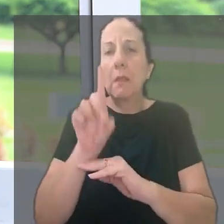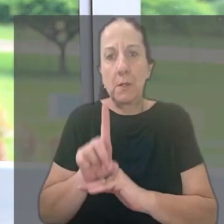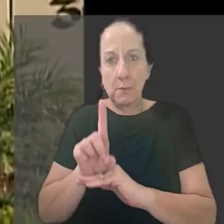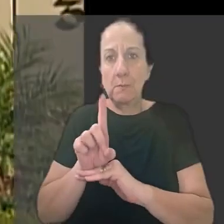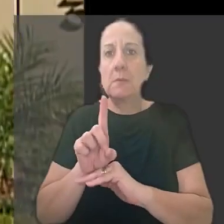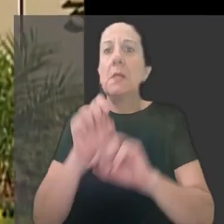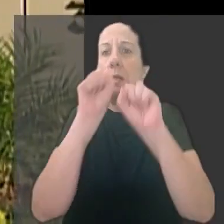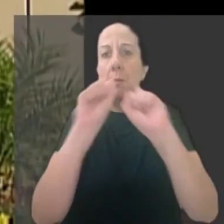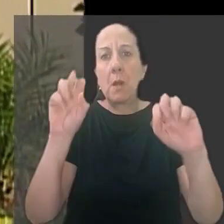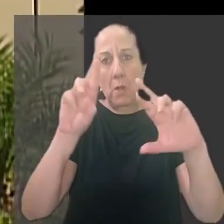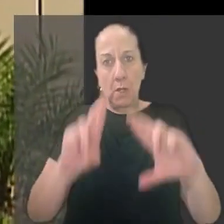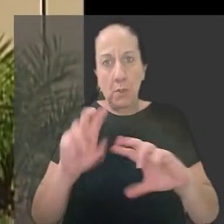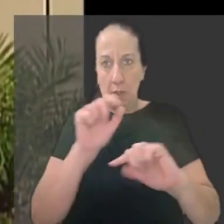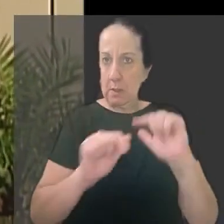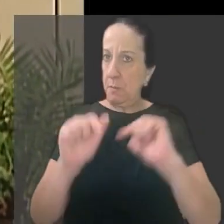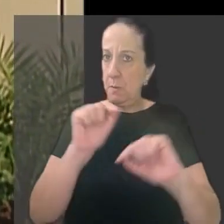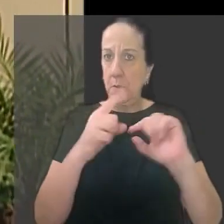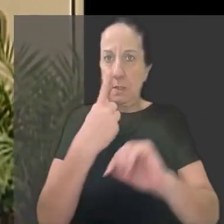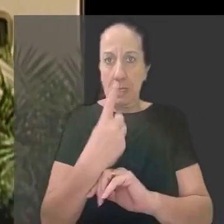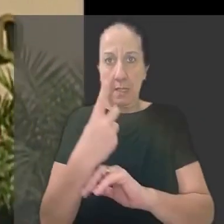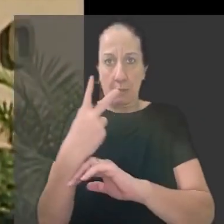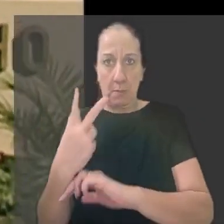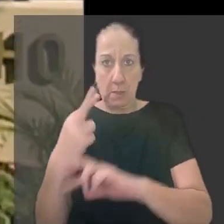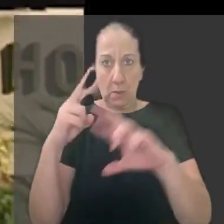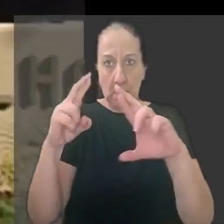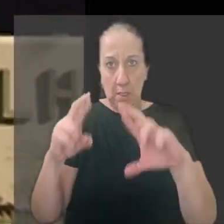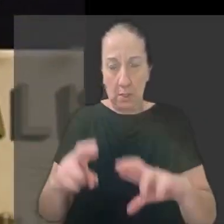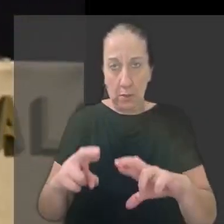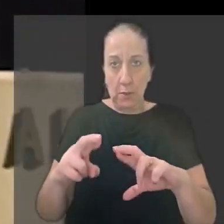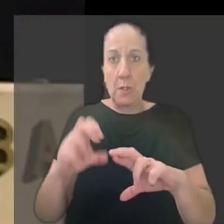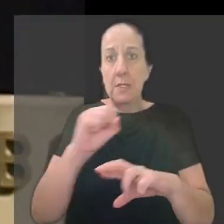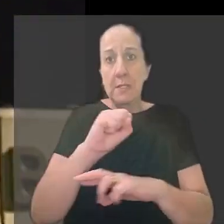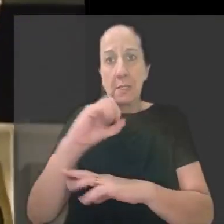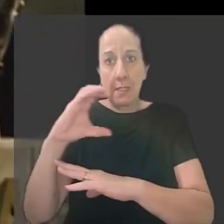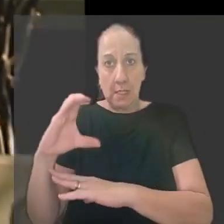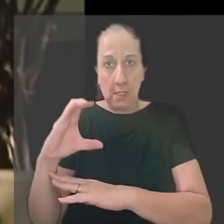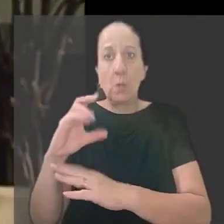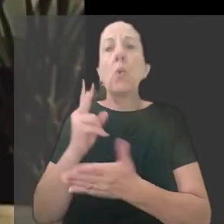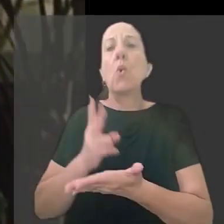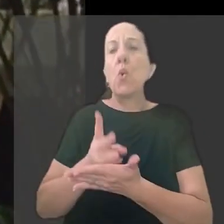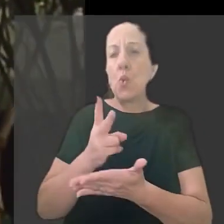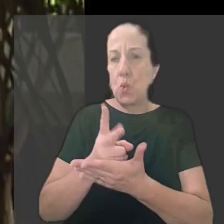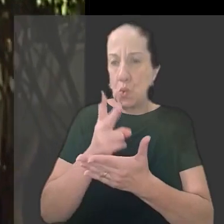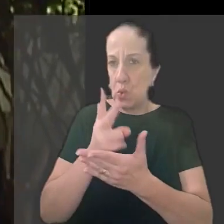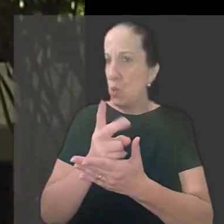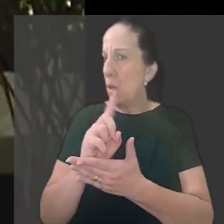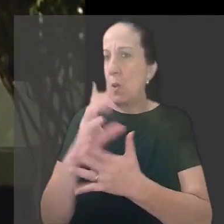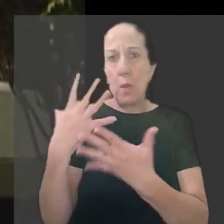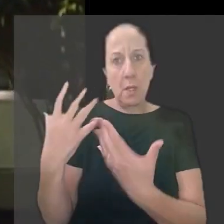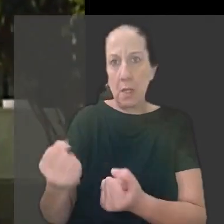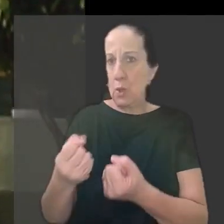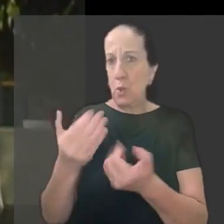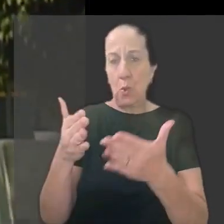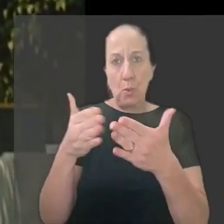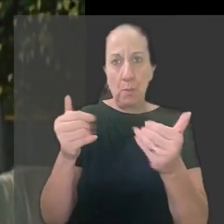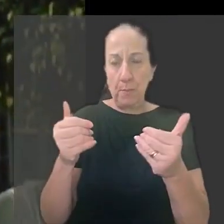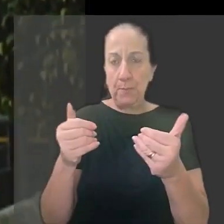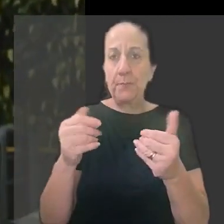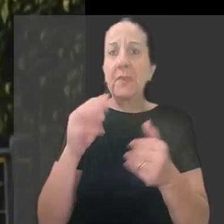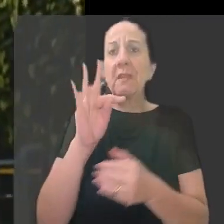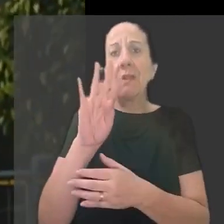direito. O Tribunal Regional do Trabalho da 12ª Região, em Santa Catarina, manteve a sentença que negou o pedido.